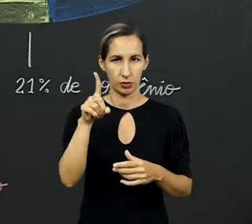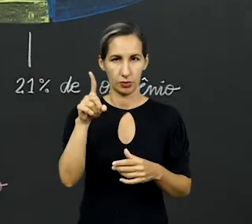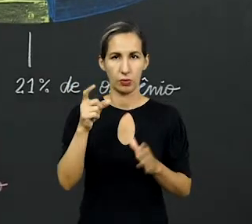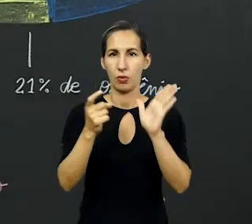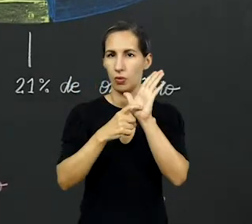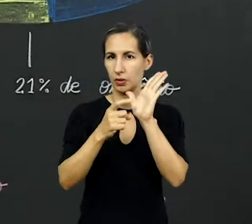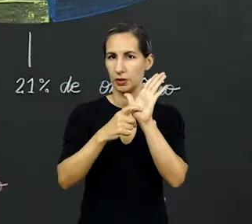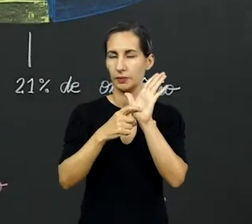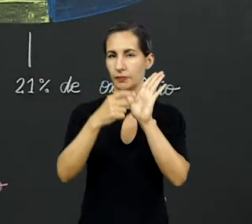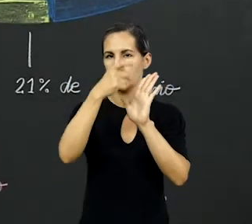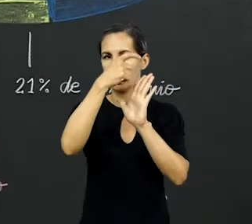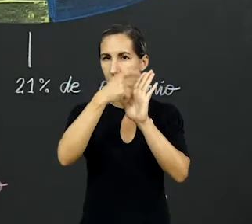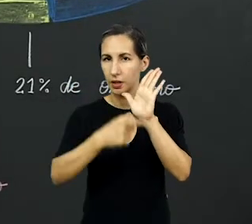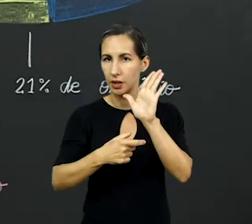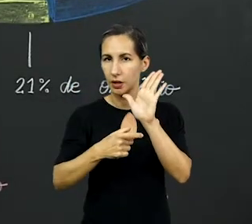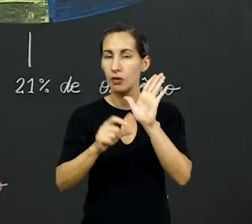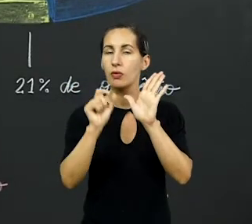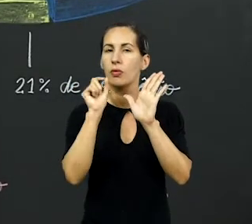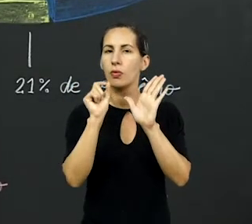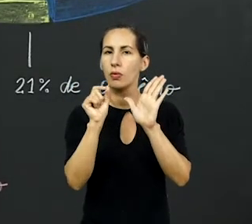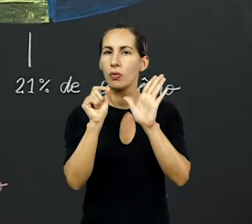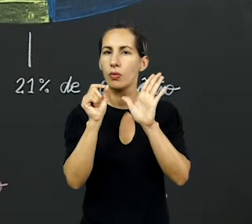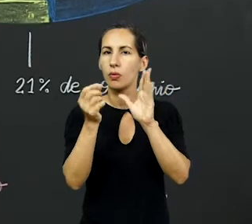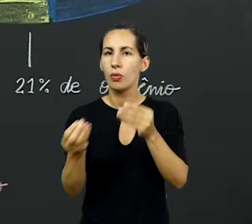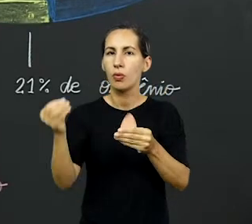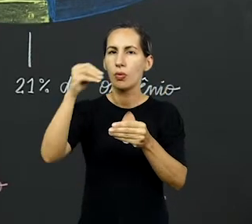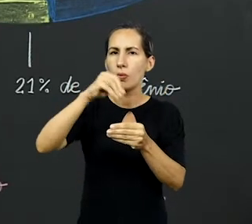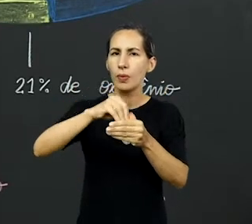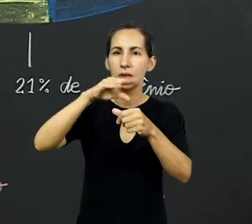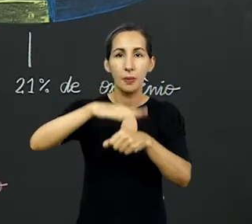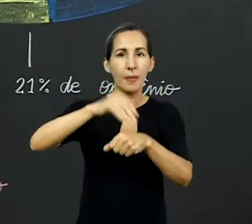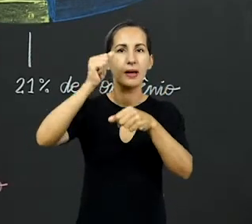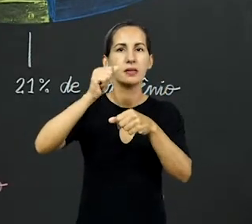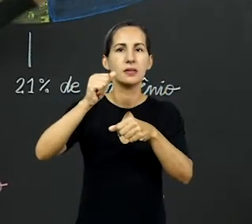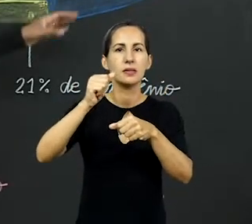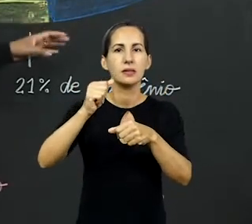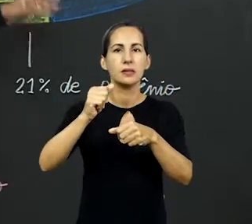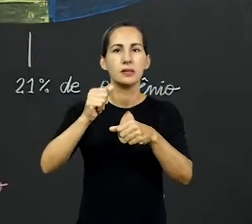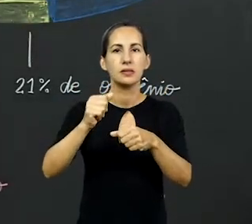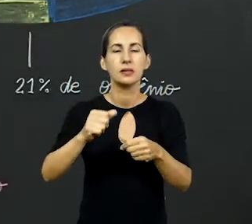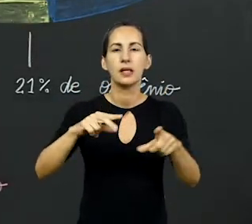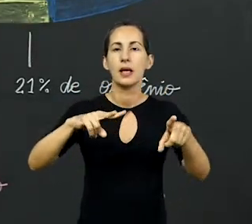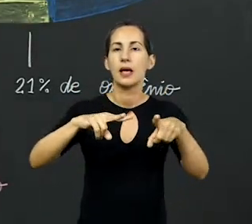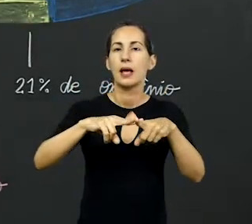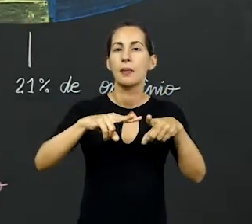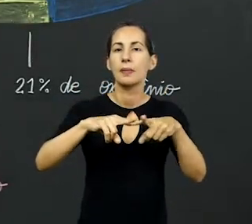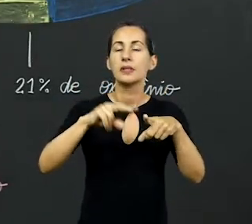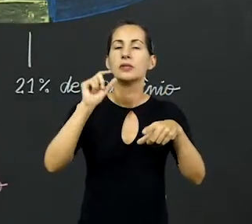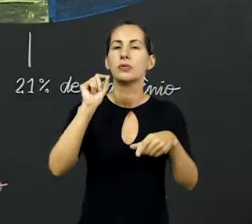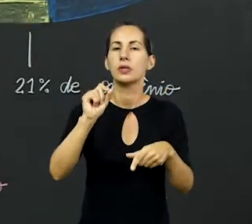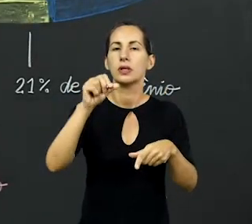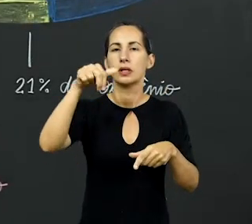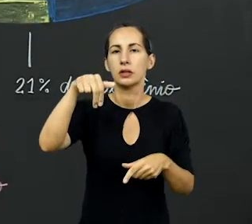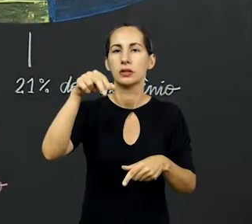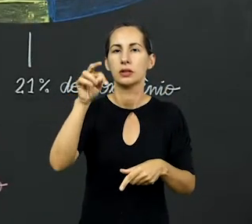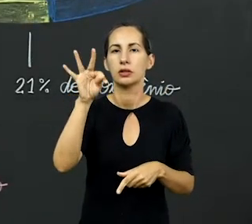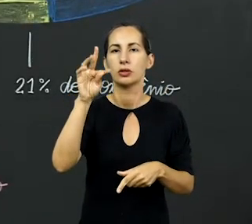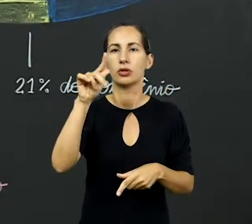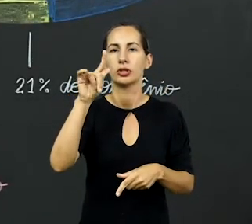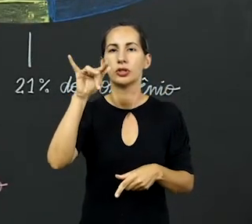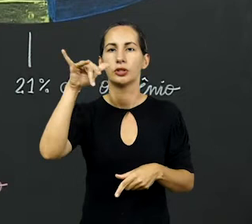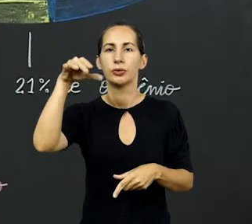Dá uma olhada nesse gráfico. Olha quem está ocupando aqui a maior área dessa pizza, nitrogênio.